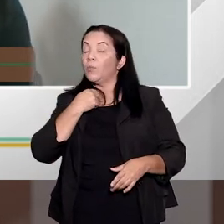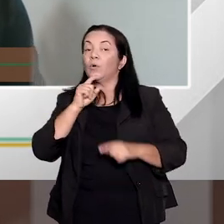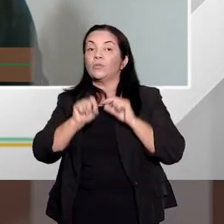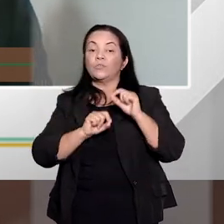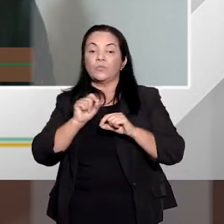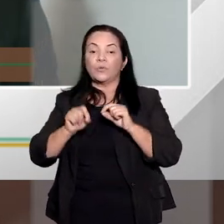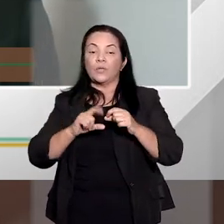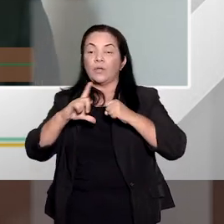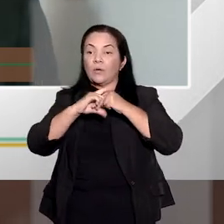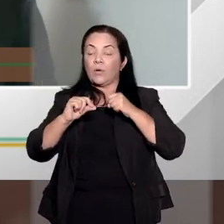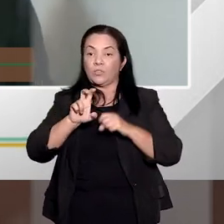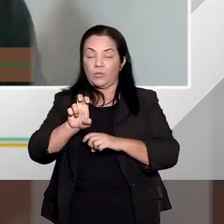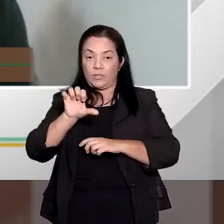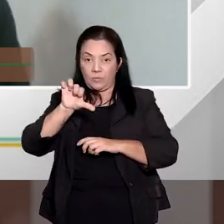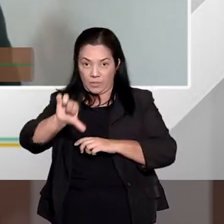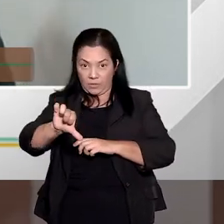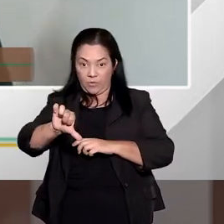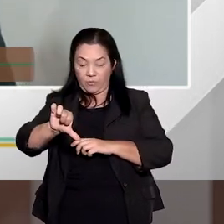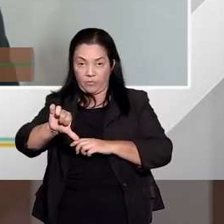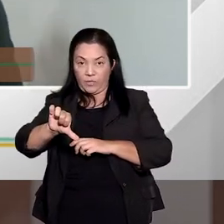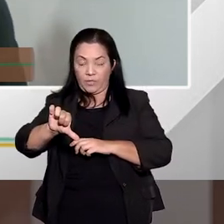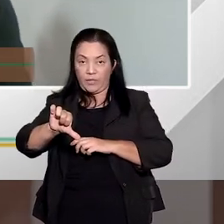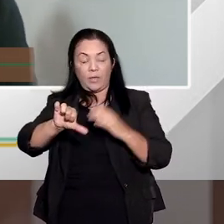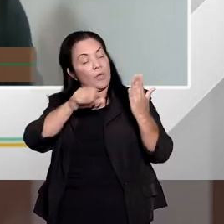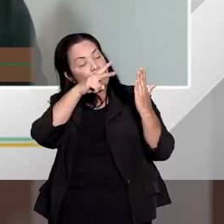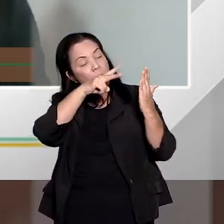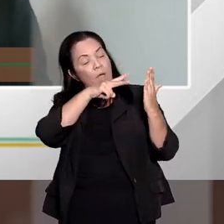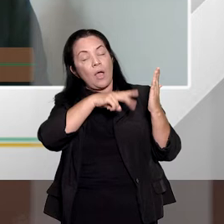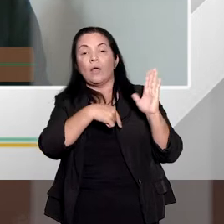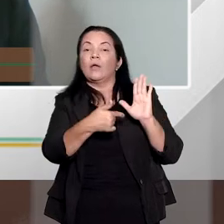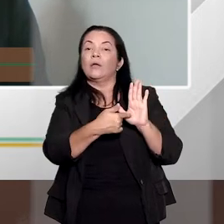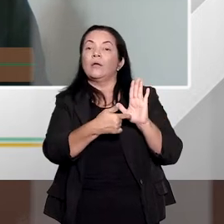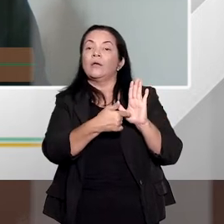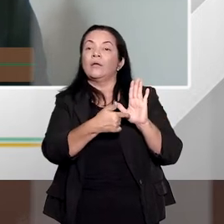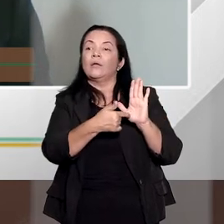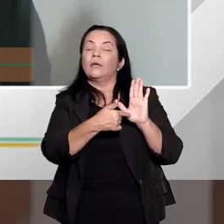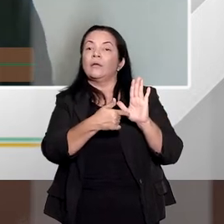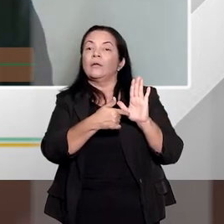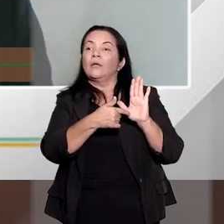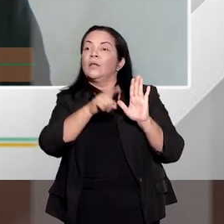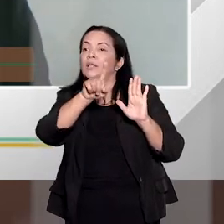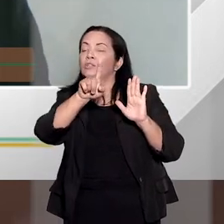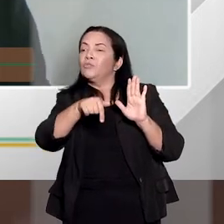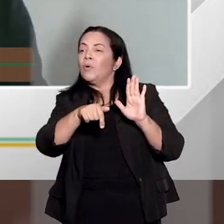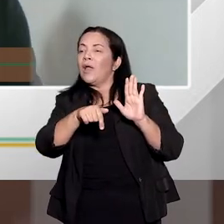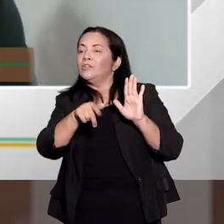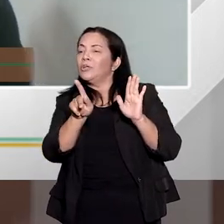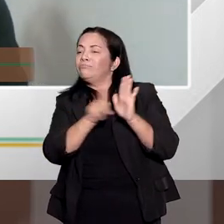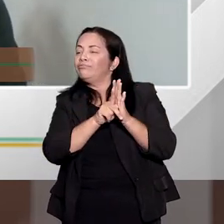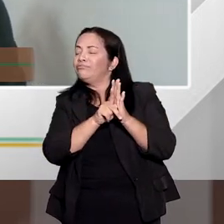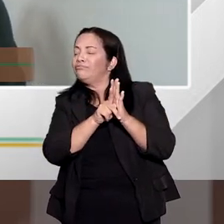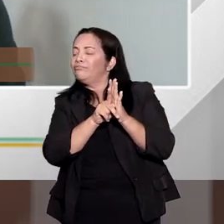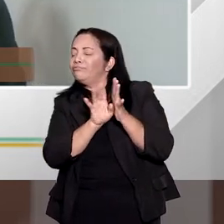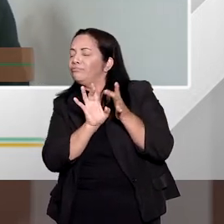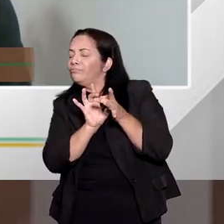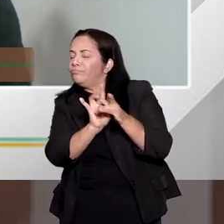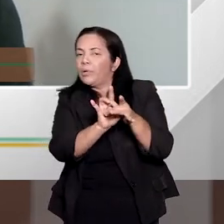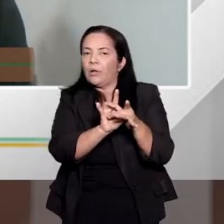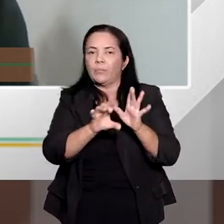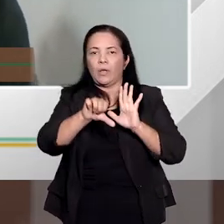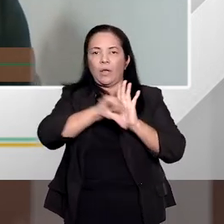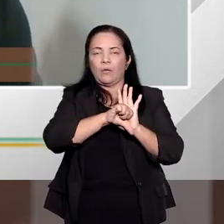vetor lá do artigo 59 que muitas das vezes faz parte da essência do crime. Então, como o Lidal falou,